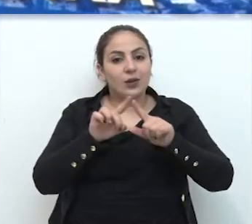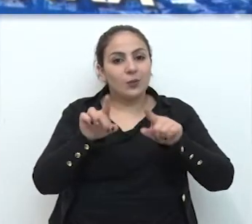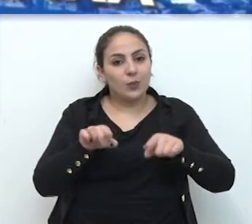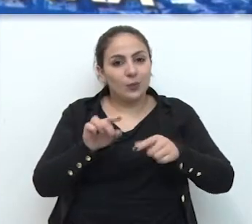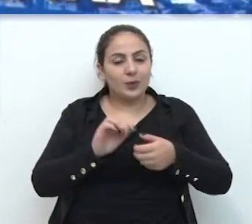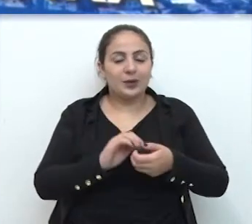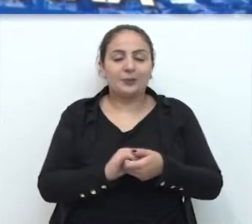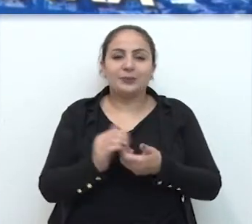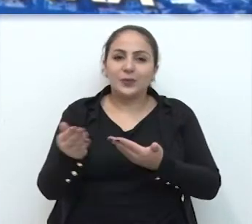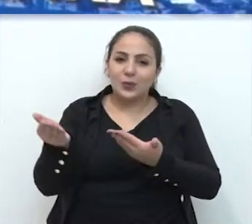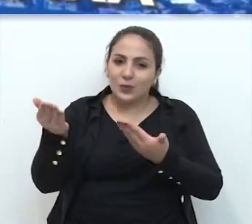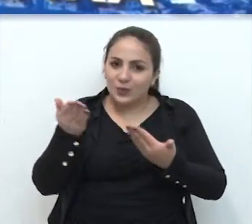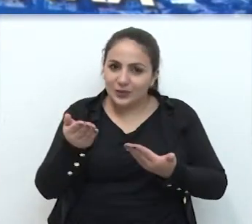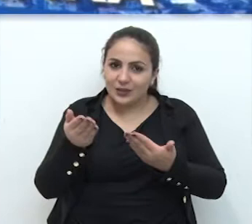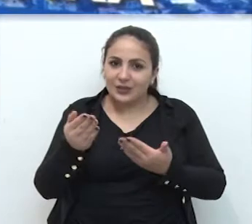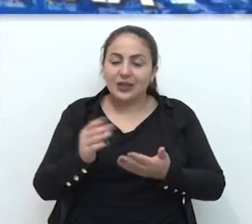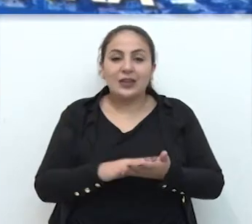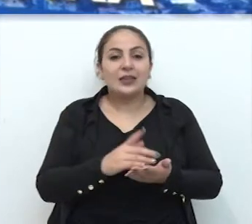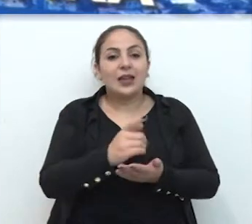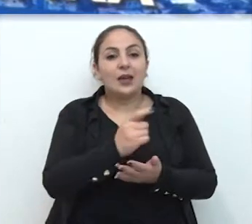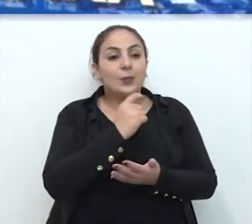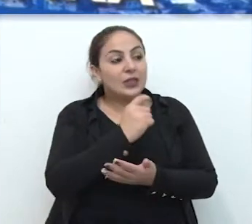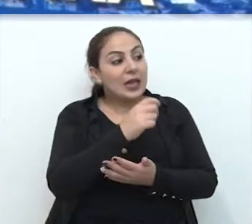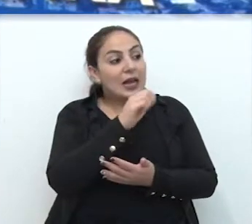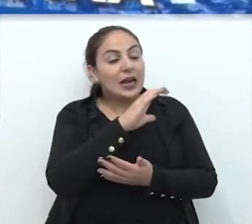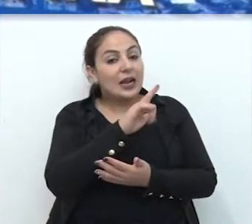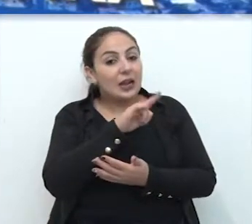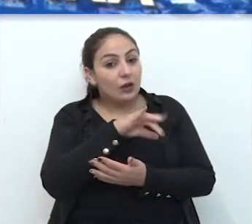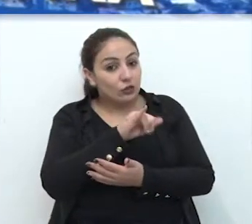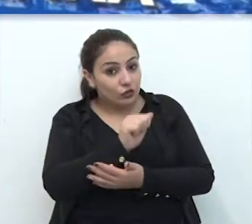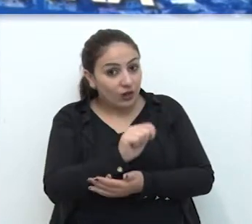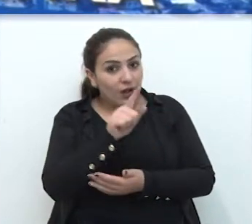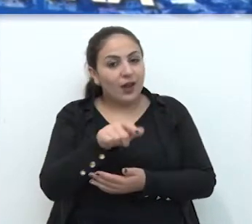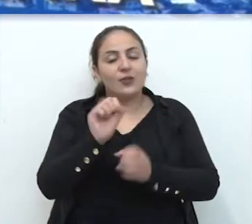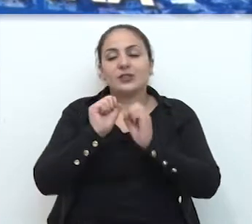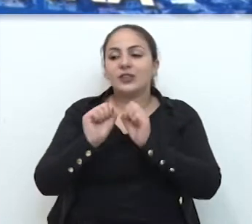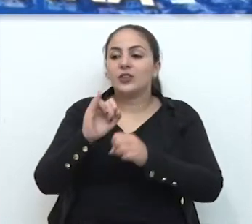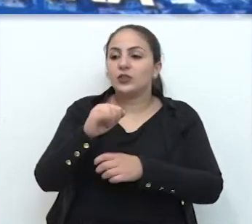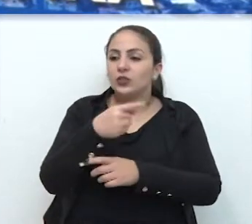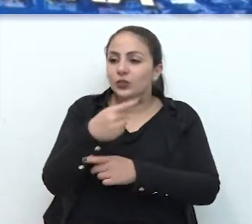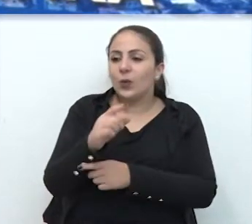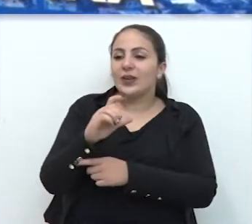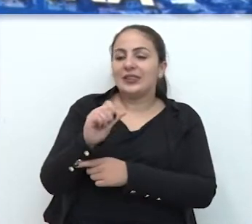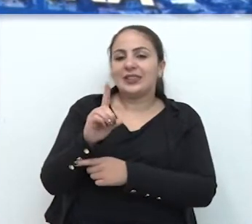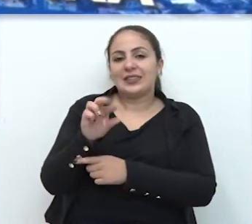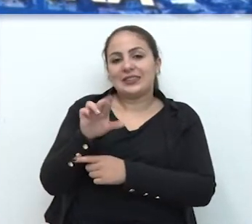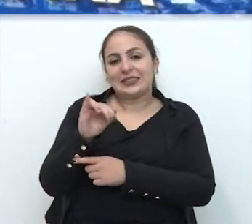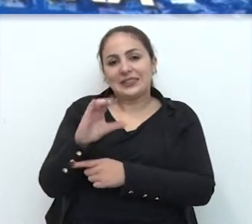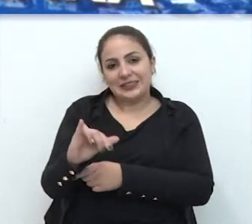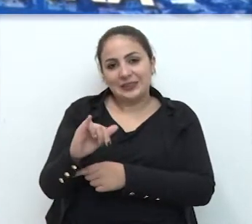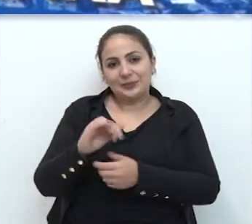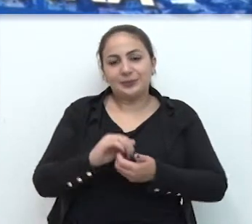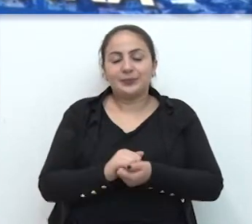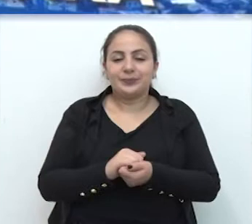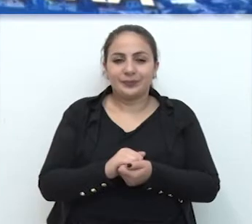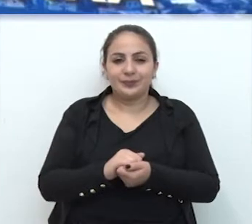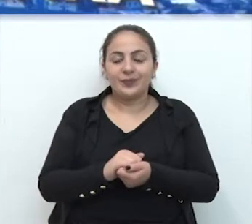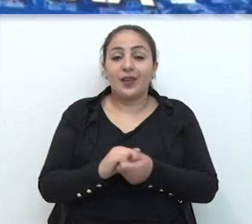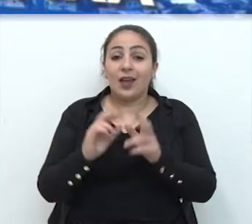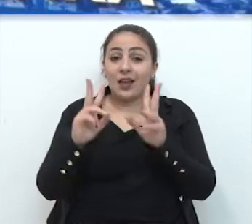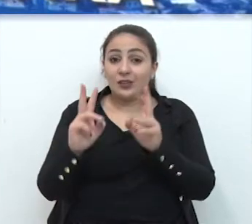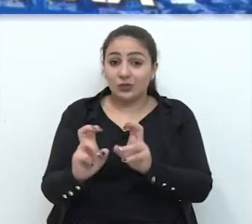segurança pública. O convidado da jornalista Cláudia Tainá é o secretário João Darcy Gonçalves da Rosa.